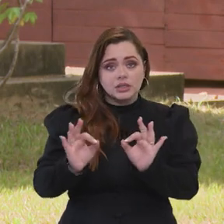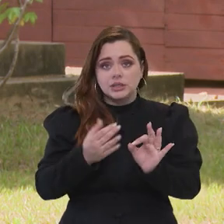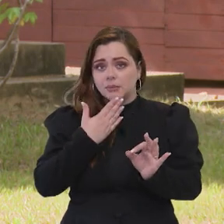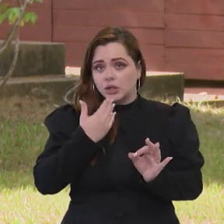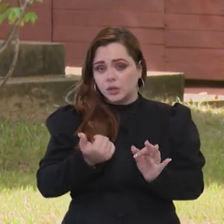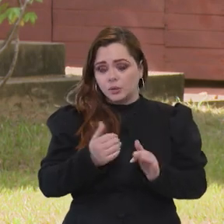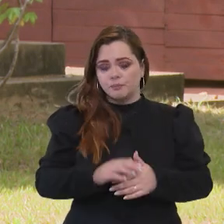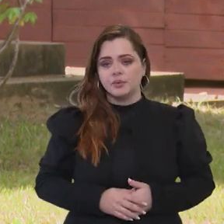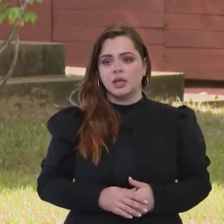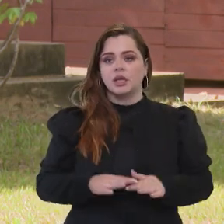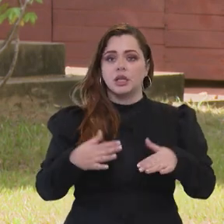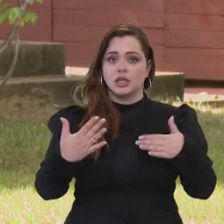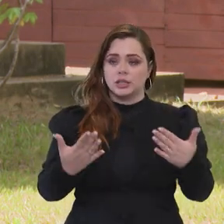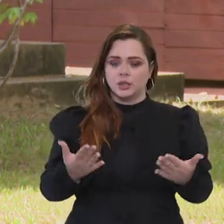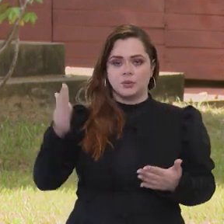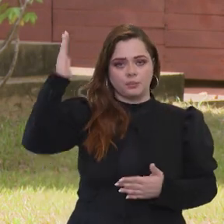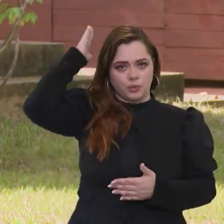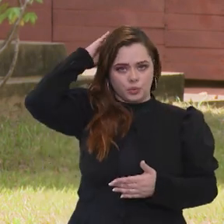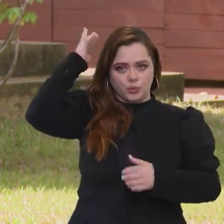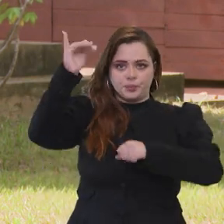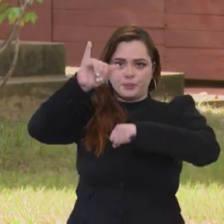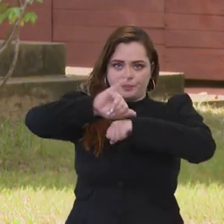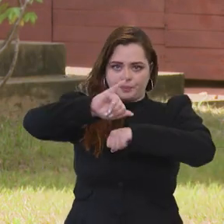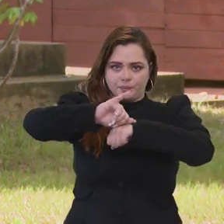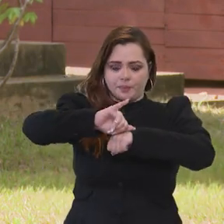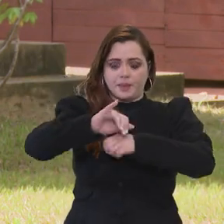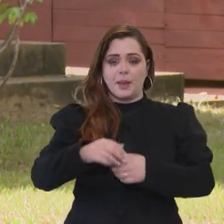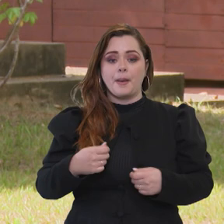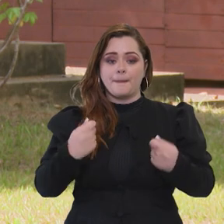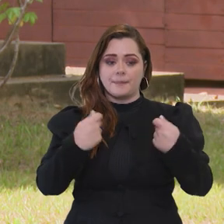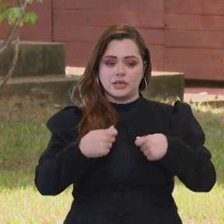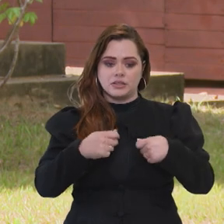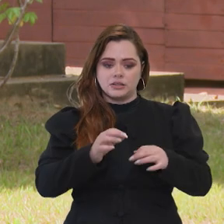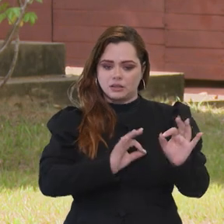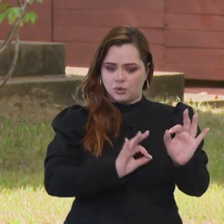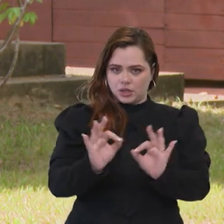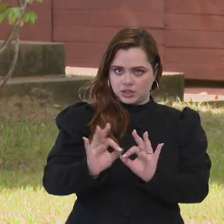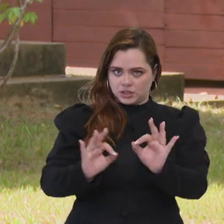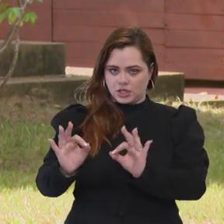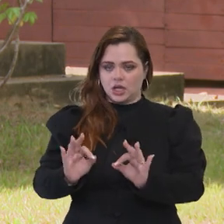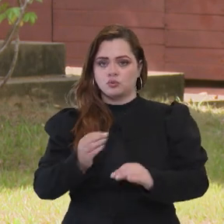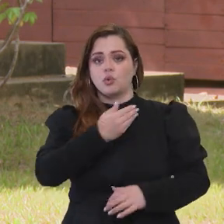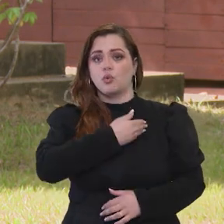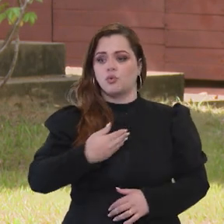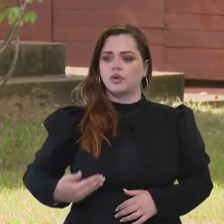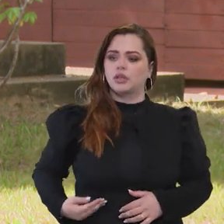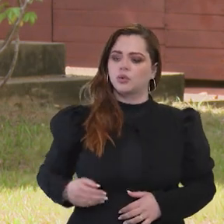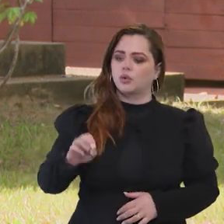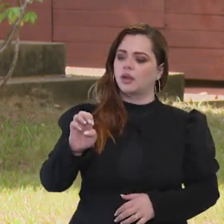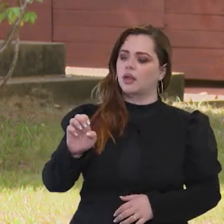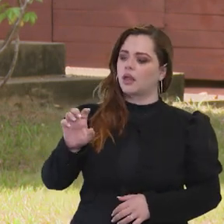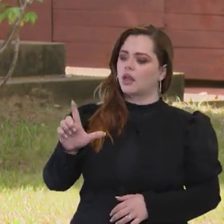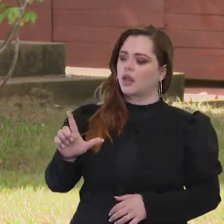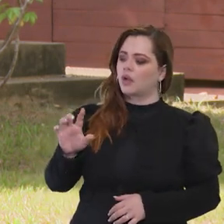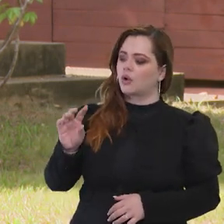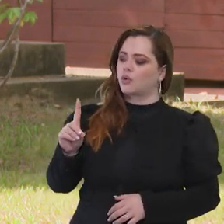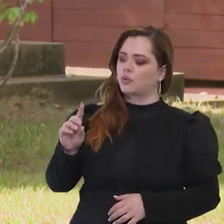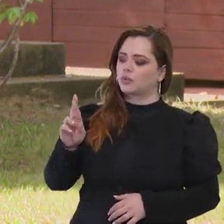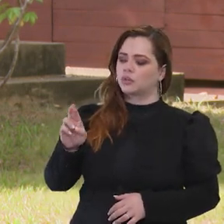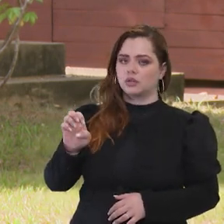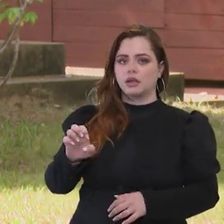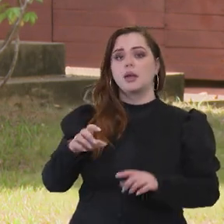isso, Belém, na minha avaliação, está preparada. O governador Helder tem feito o dever de casa.